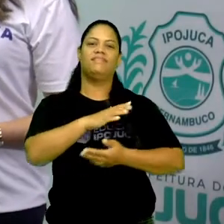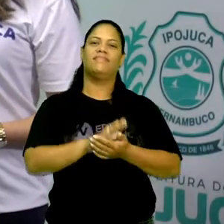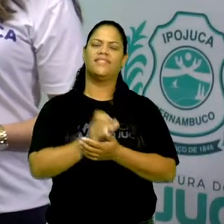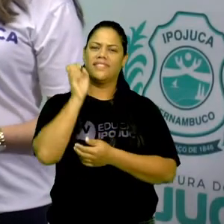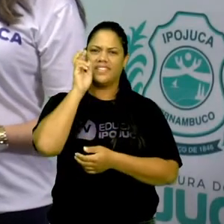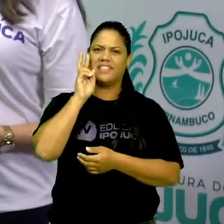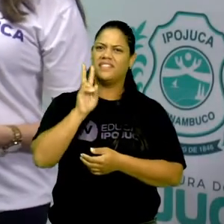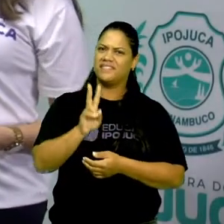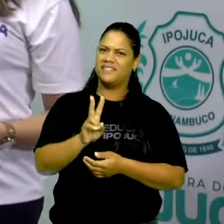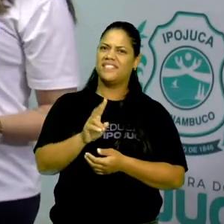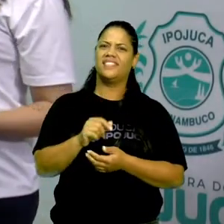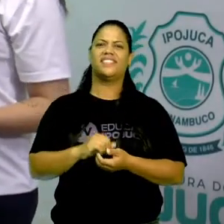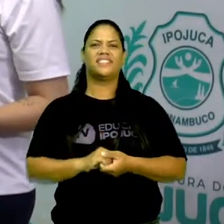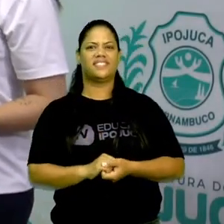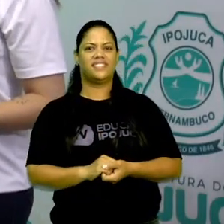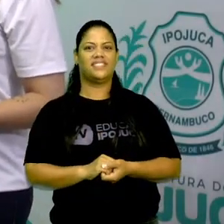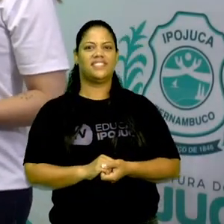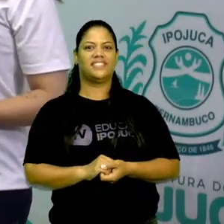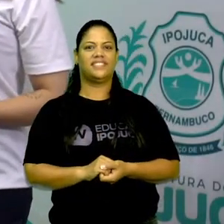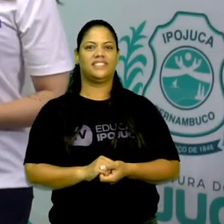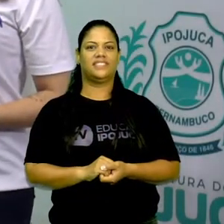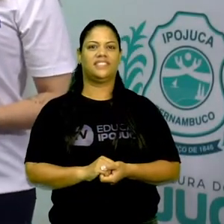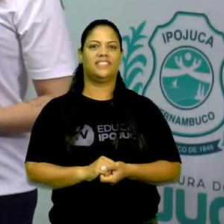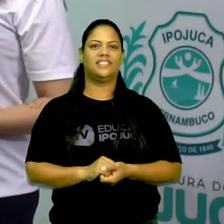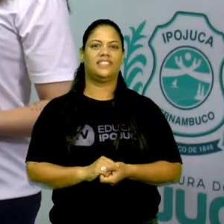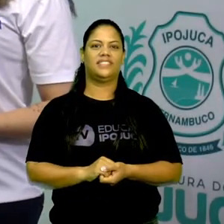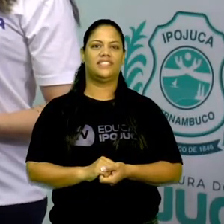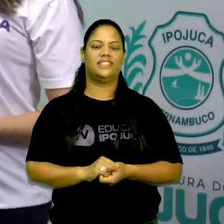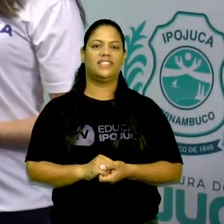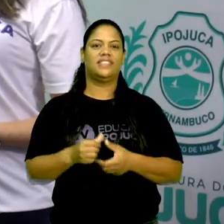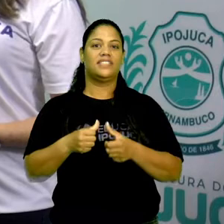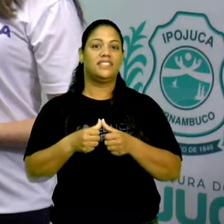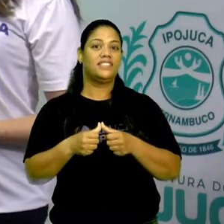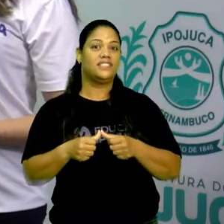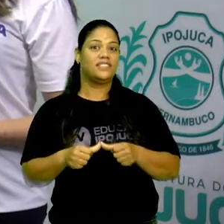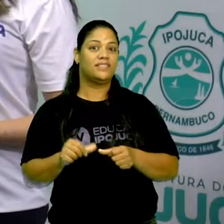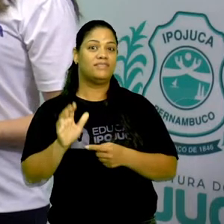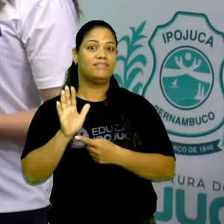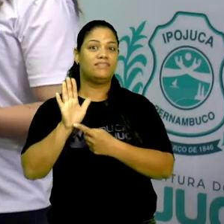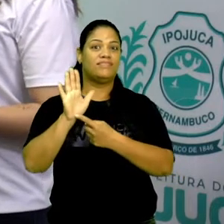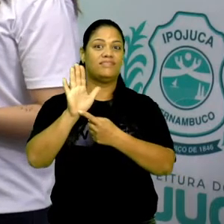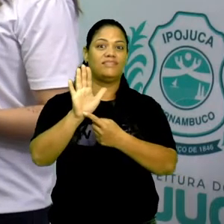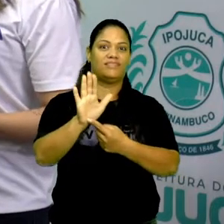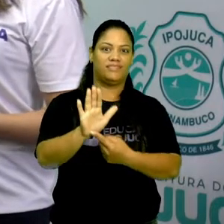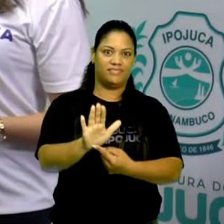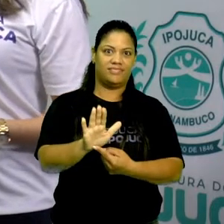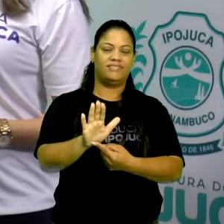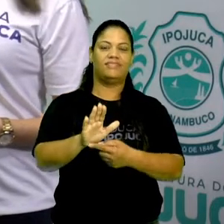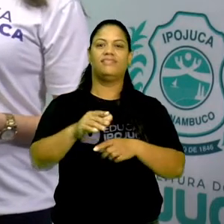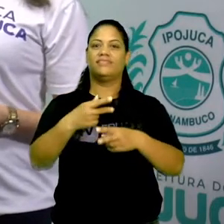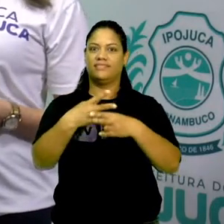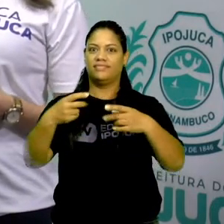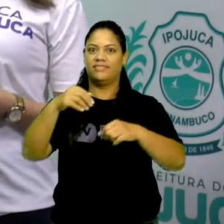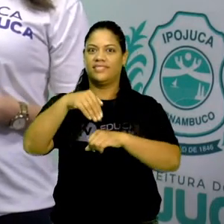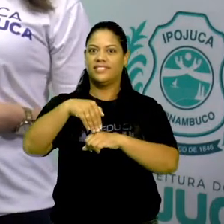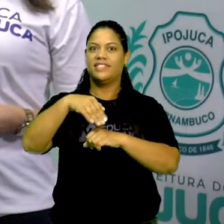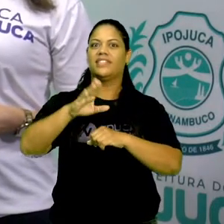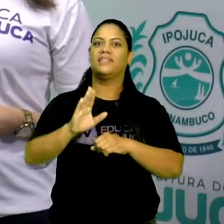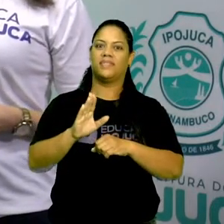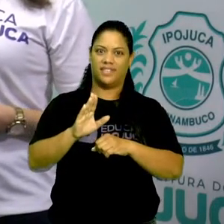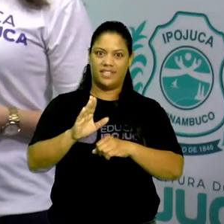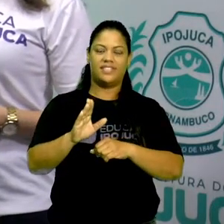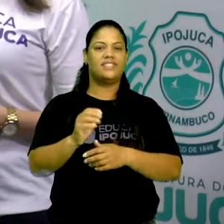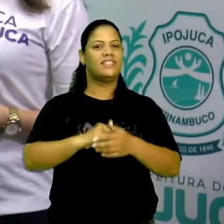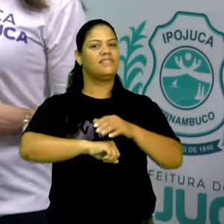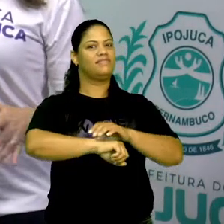Então, veja que aí a paráfrase, né? Ela está aí trazendo um elemento a mais em relação à